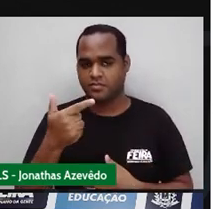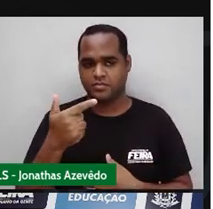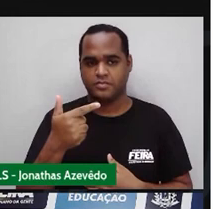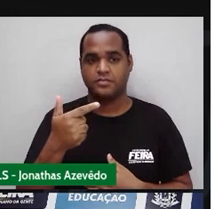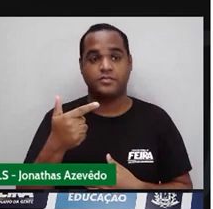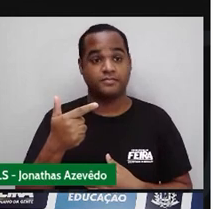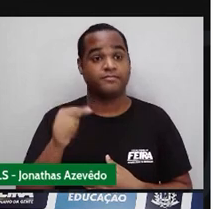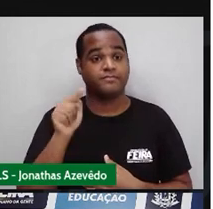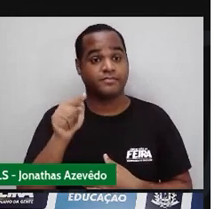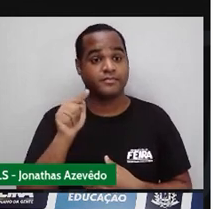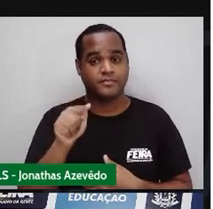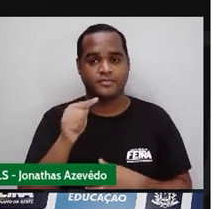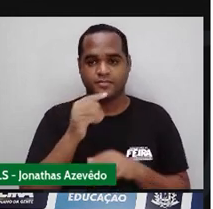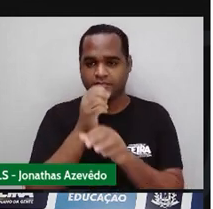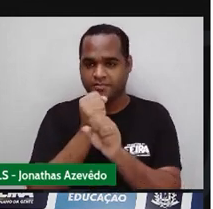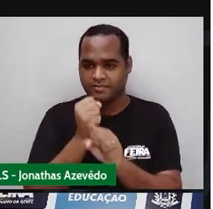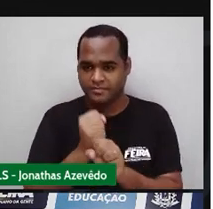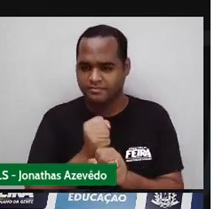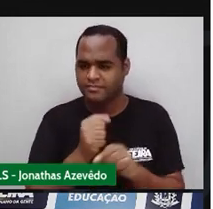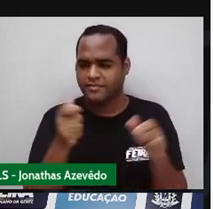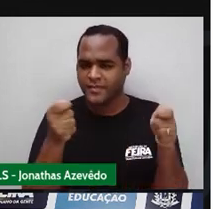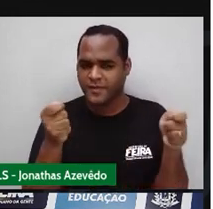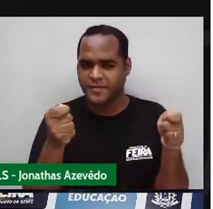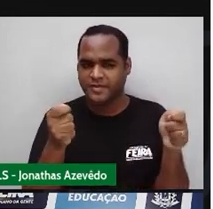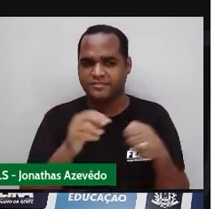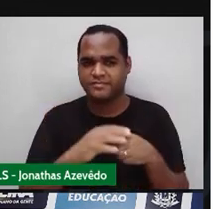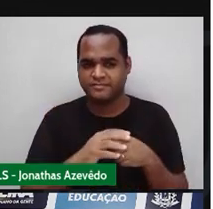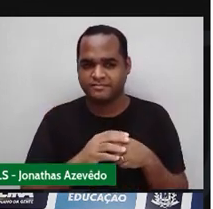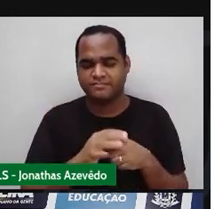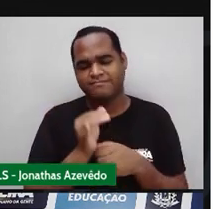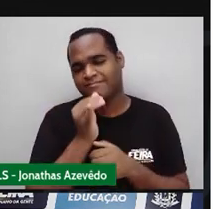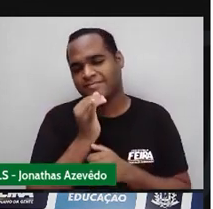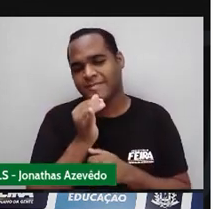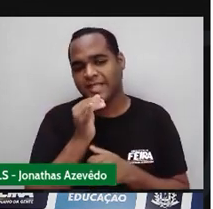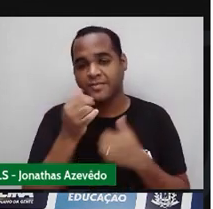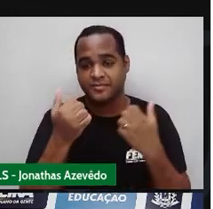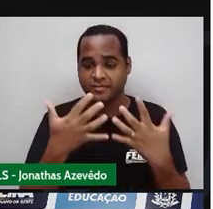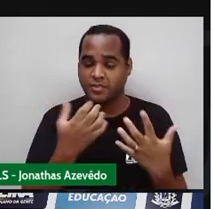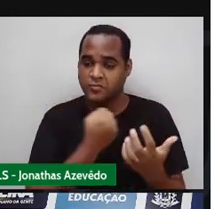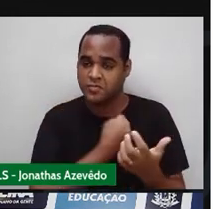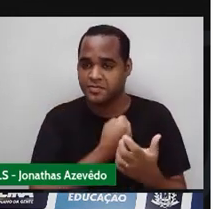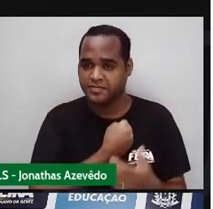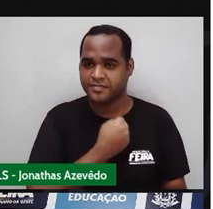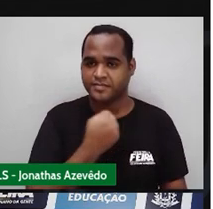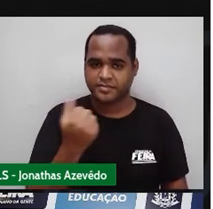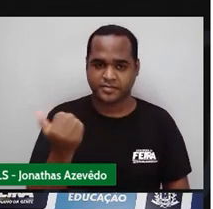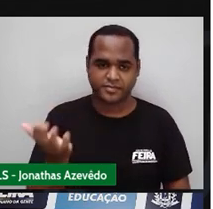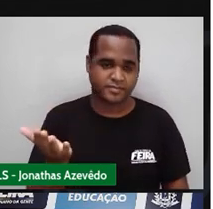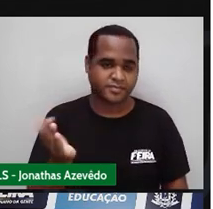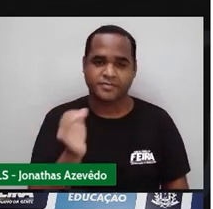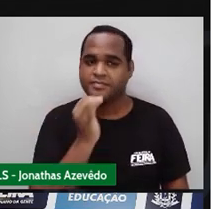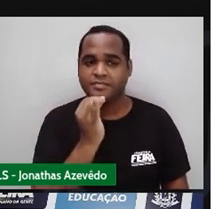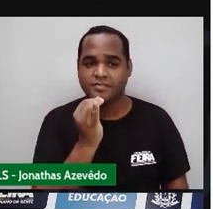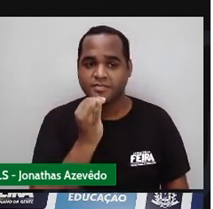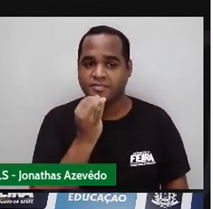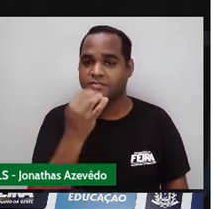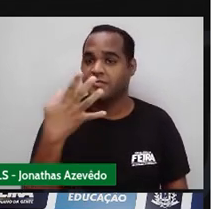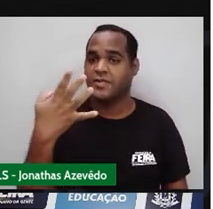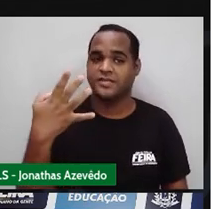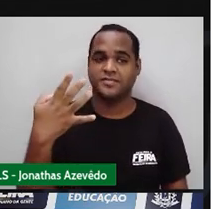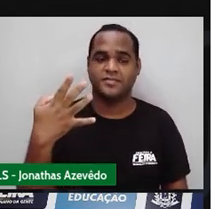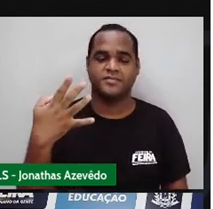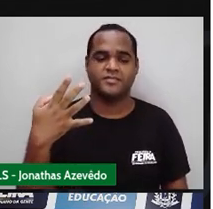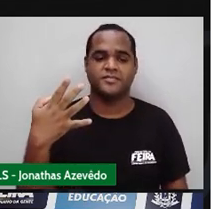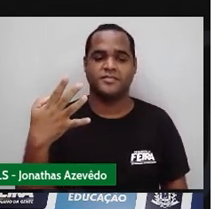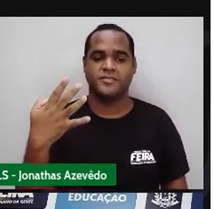vai fazer? Você vai somar Os algarismos Por exemplo Digamos Que o meu Deu Vou pegar aqui Um exemplo Vou pegar o número 4